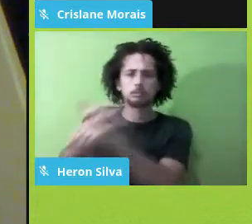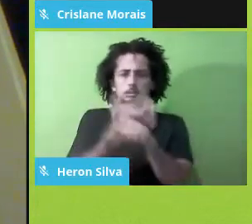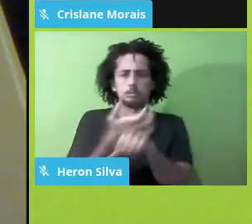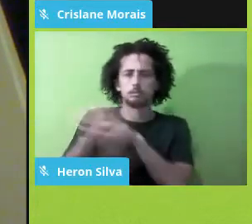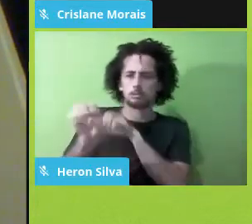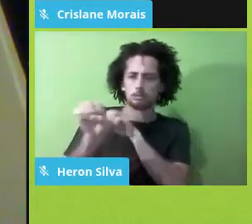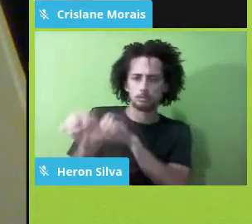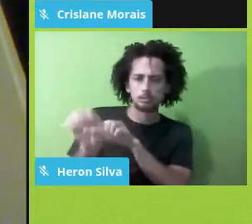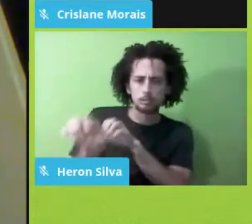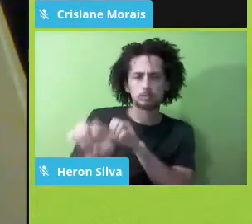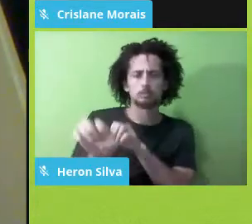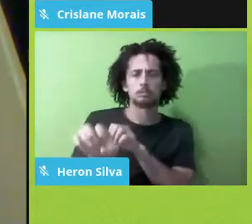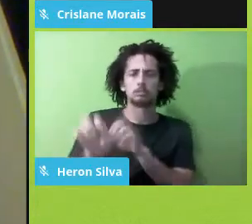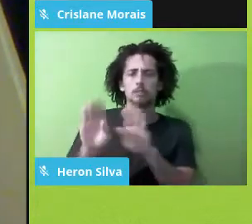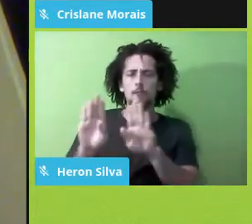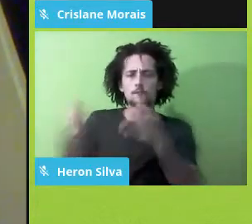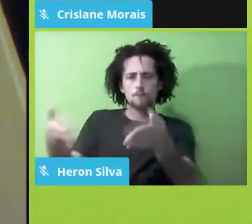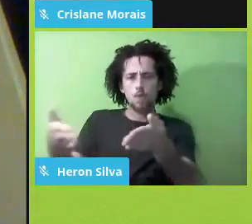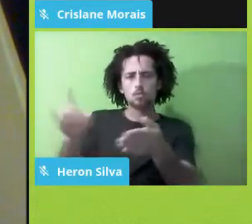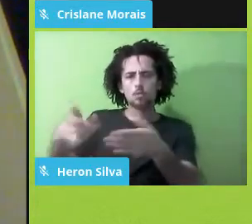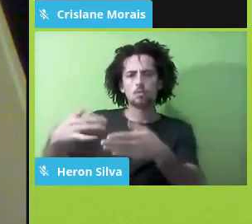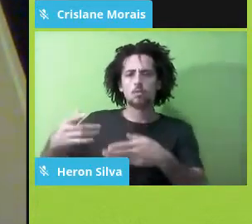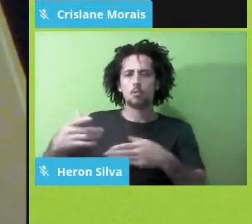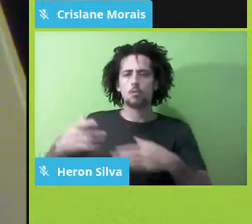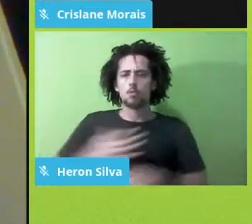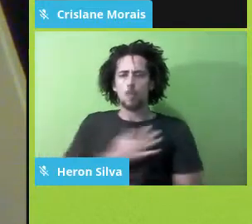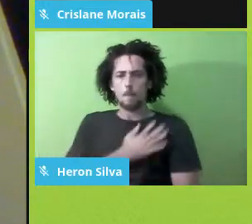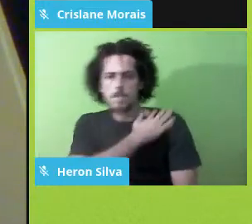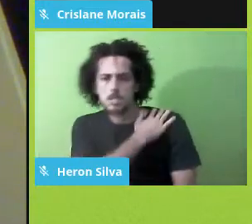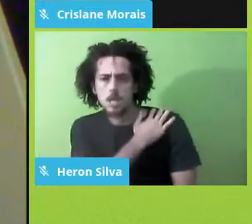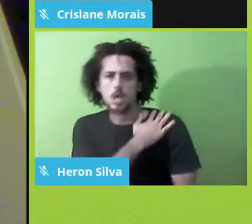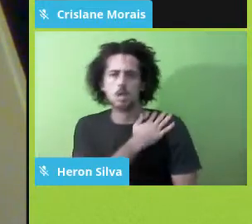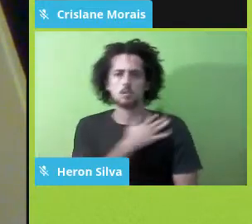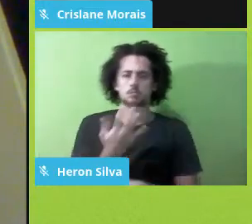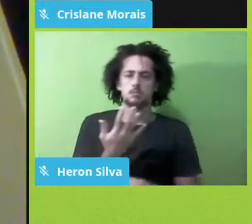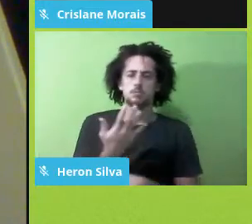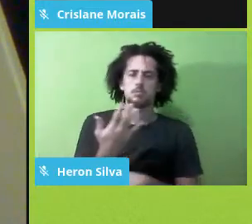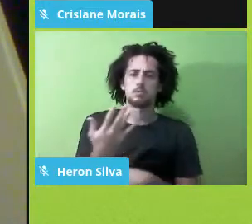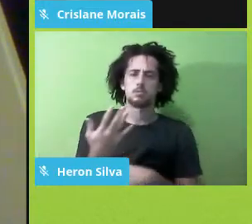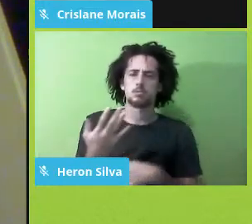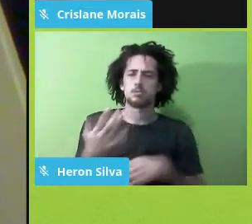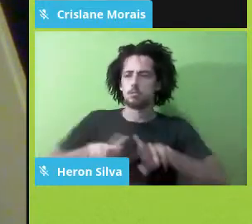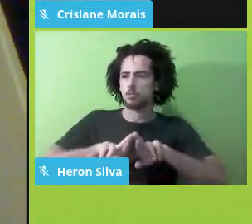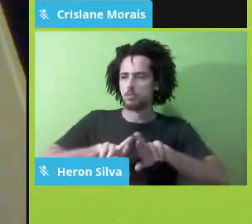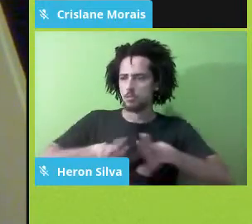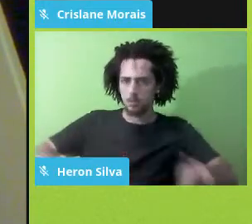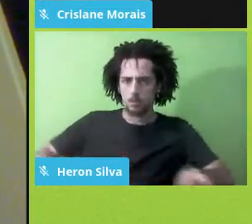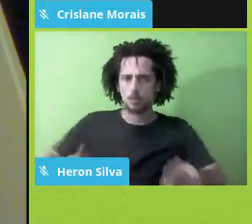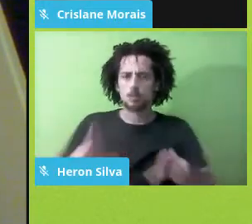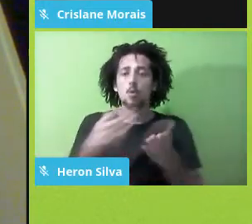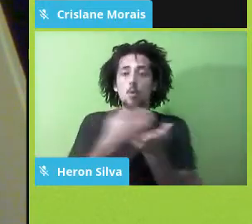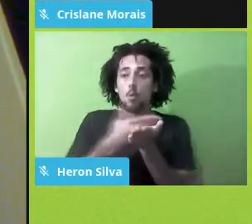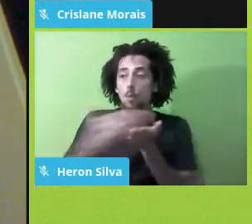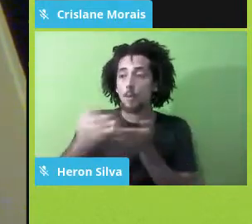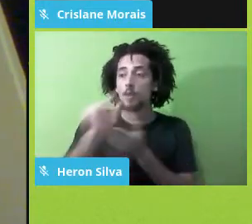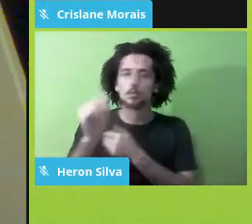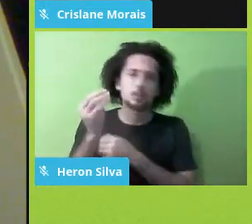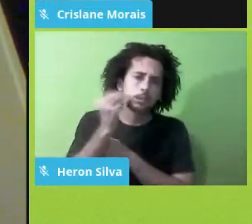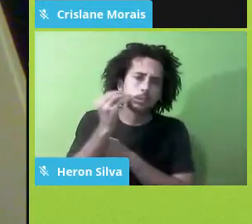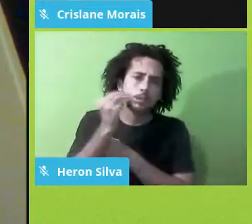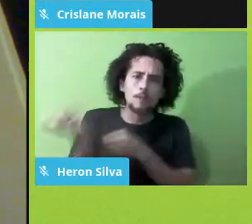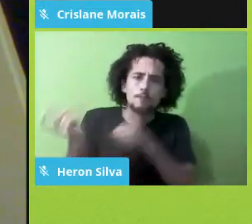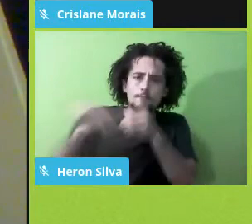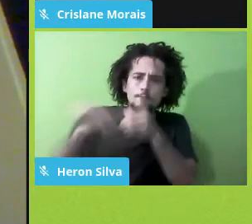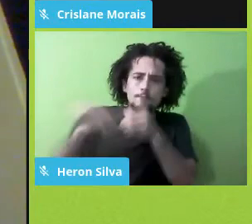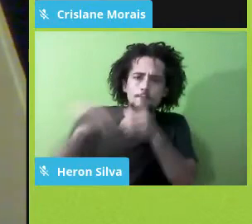e cívica, as escolas militares, as escolas cívico-militares, começam a tentar voltar, tentar